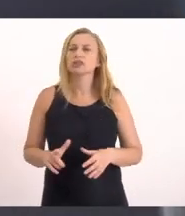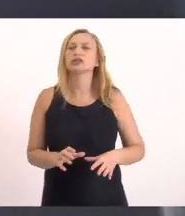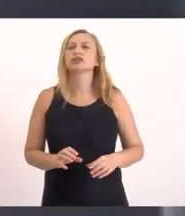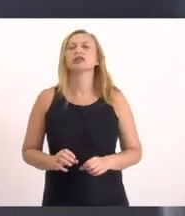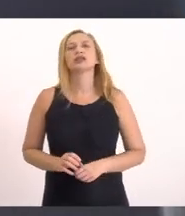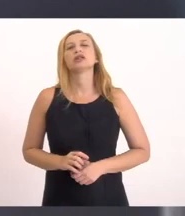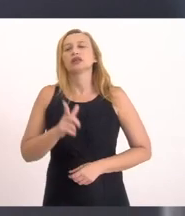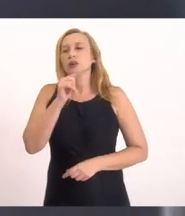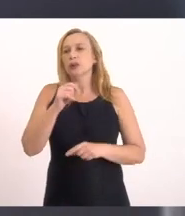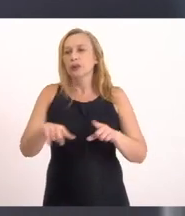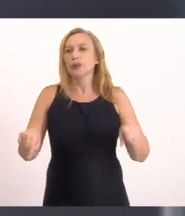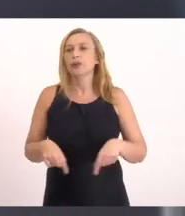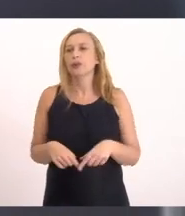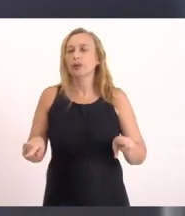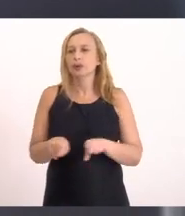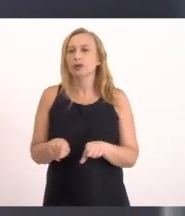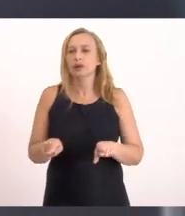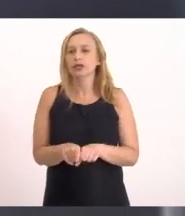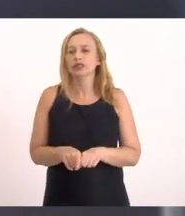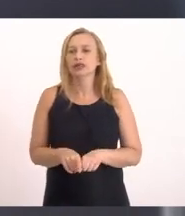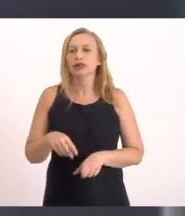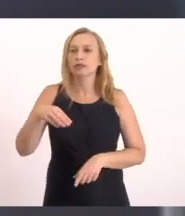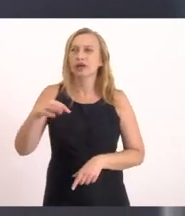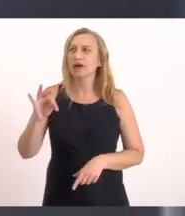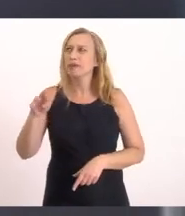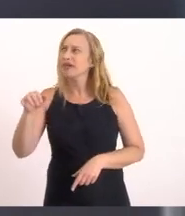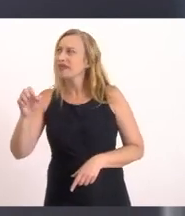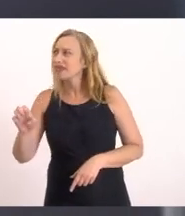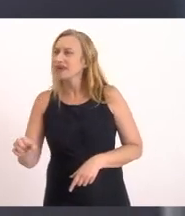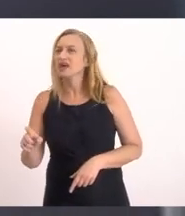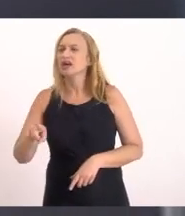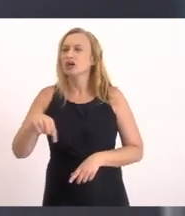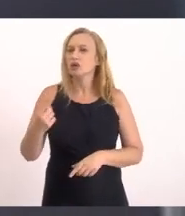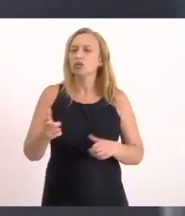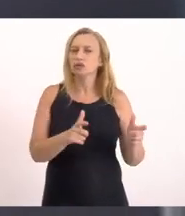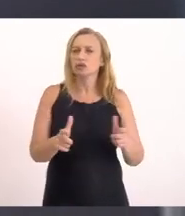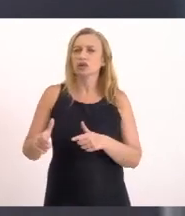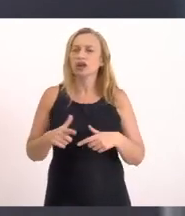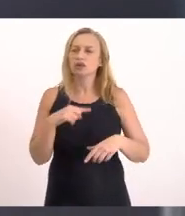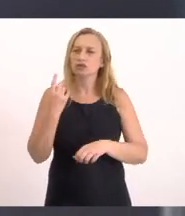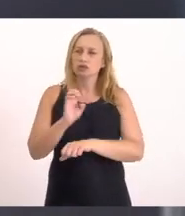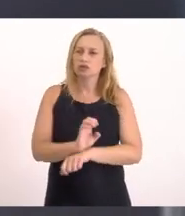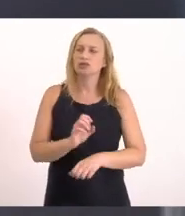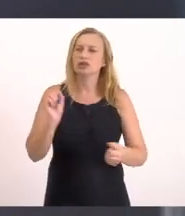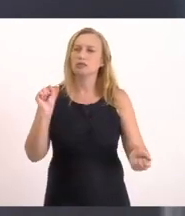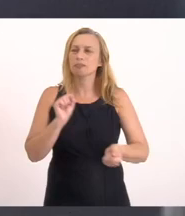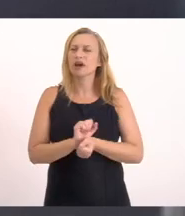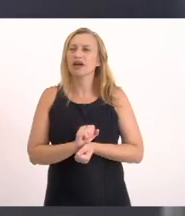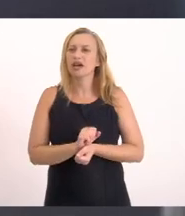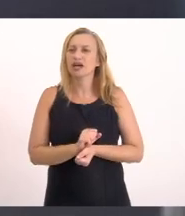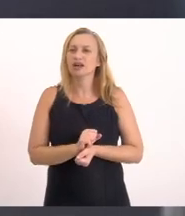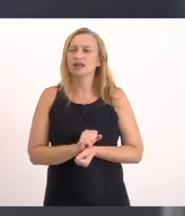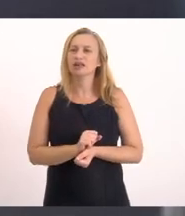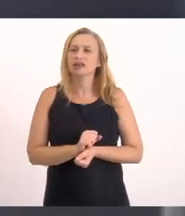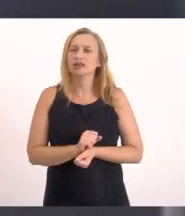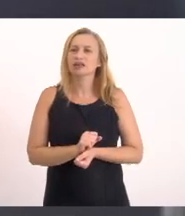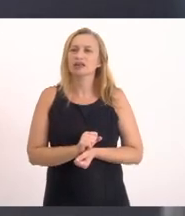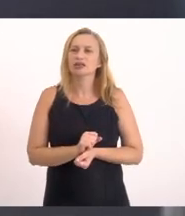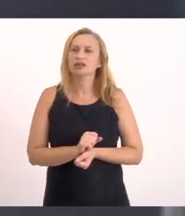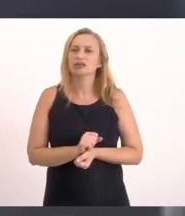Lagunares Que a gente tem também Lagoa de Marapendi Em diversos pontos Do nosso Estado A gente tem que parar Com esse ponto